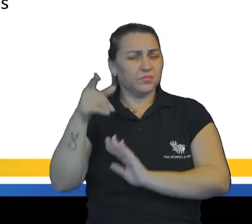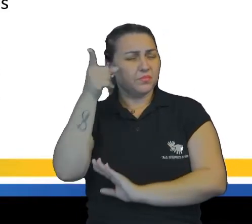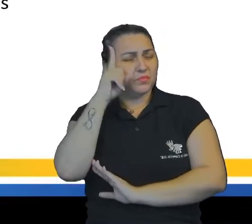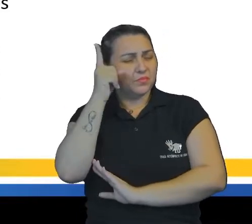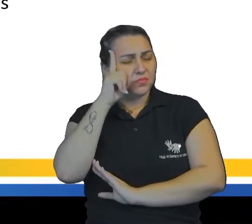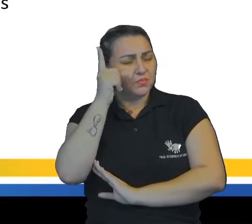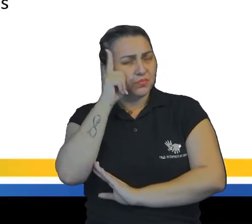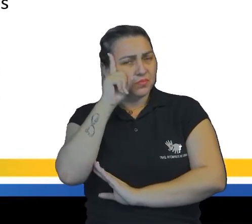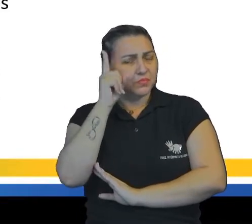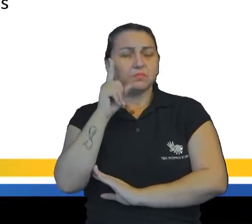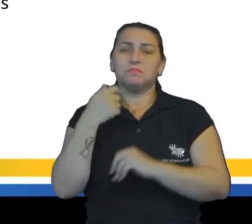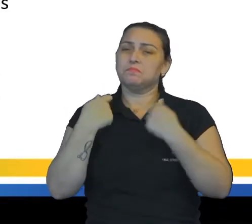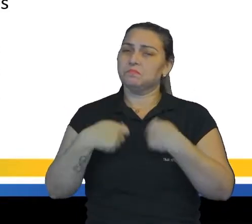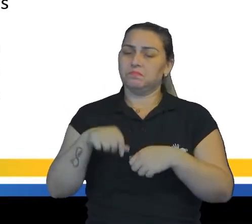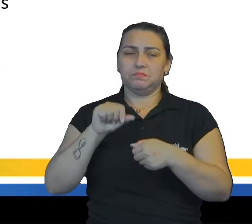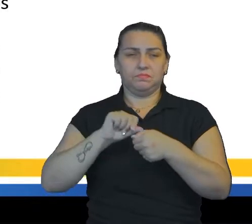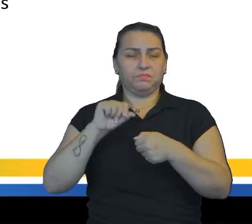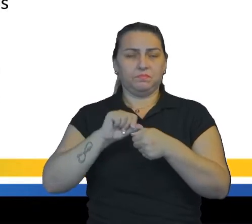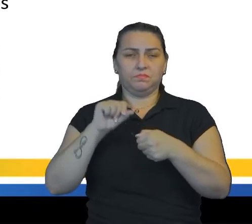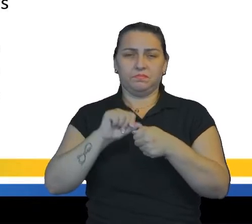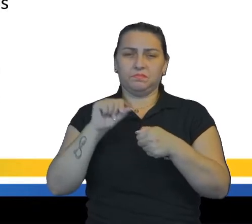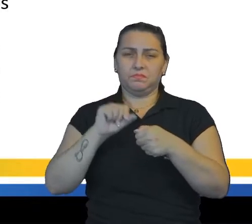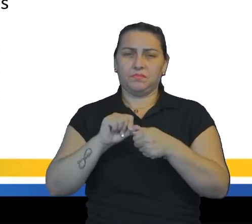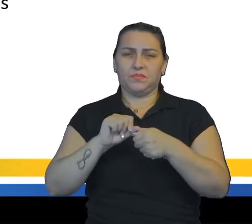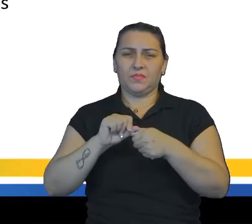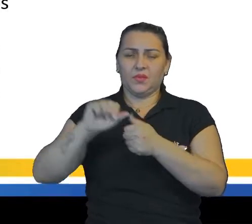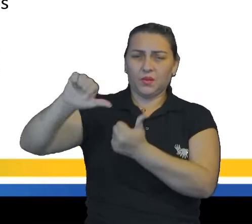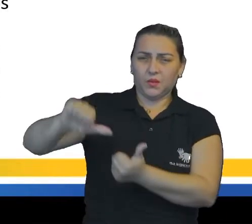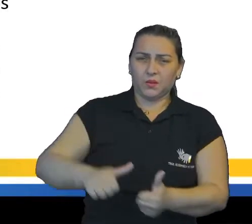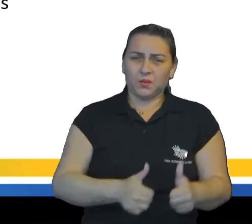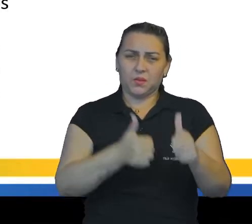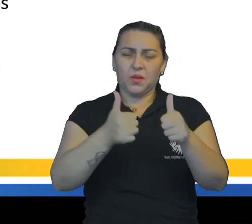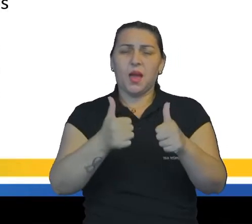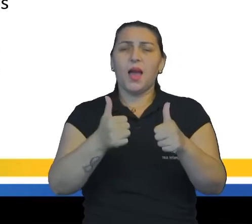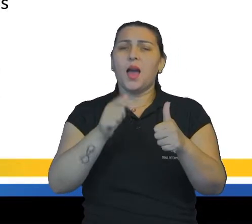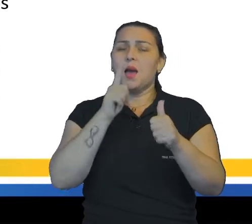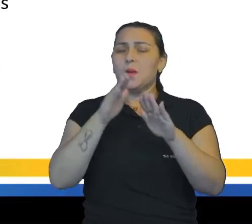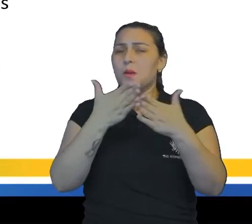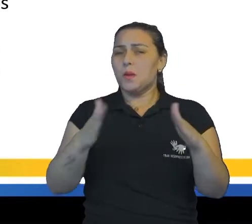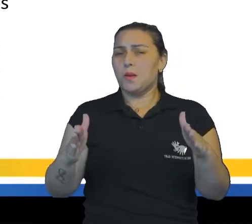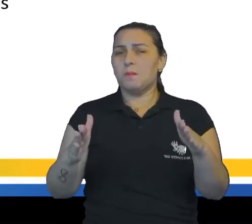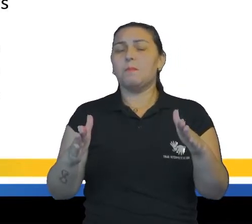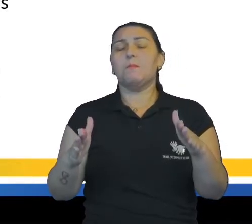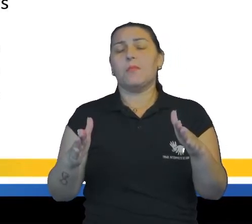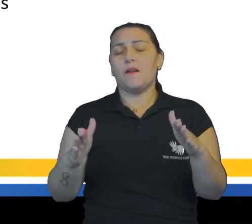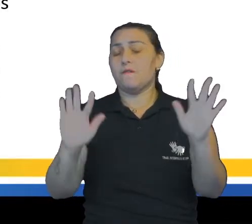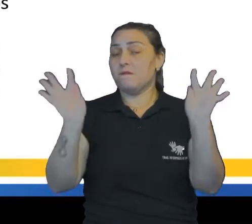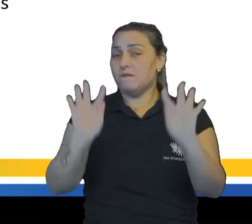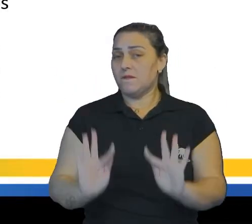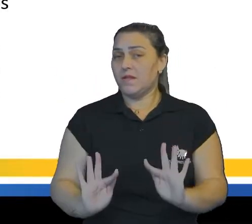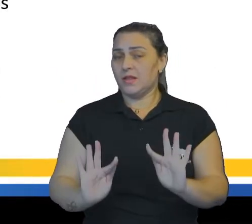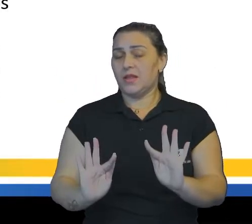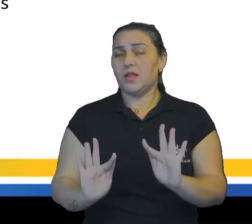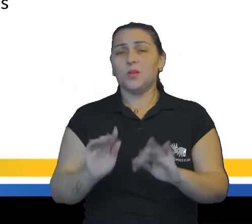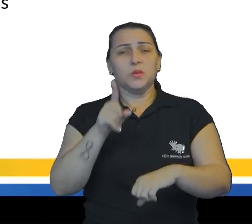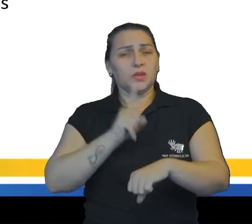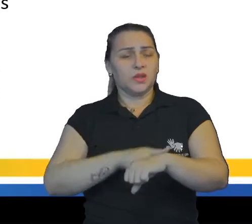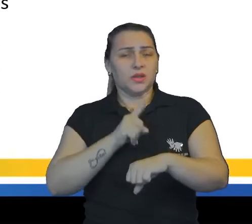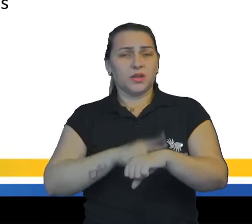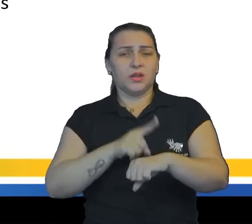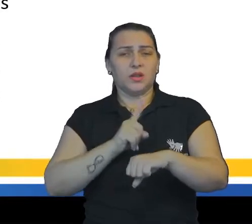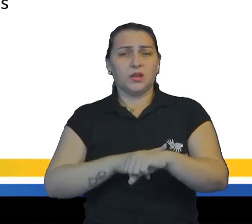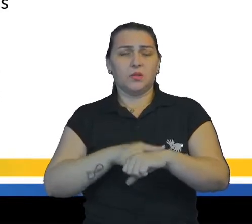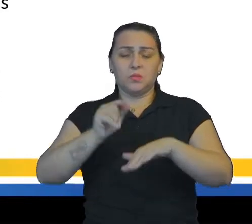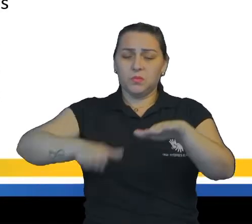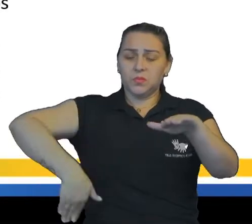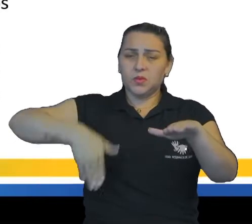se devia fazer uma cura de banhos de mar e nunca fui tão feliz quanto naquelas temporadas de banhos